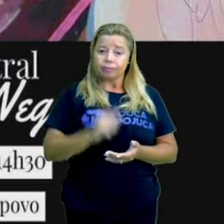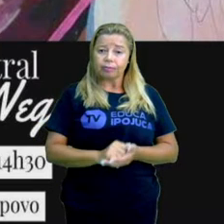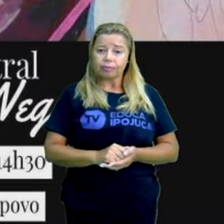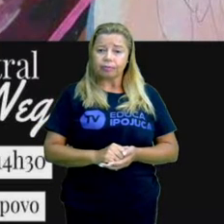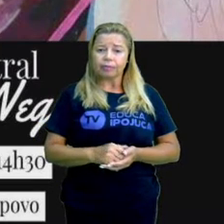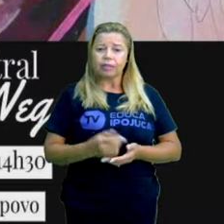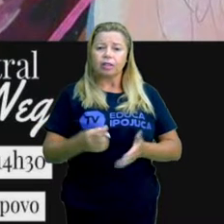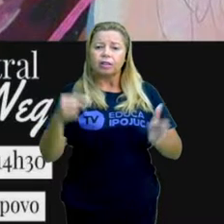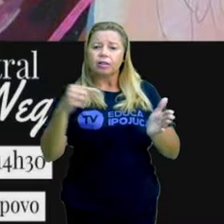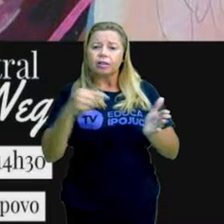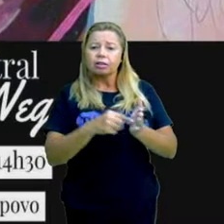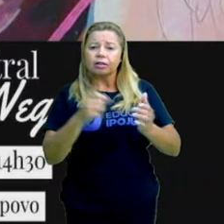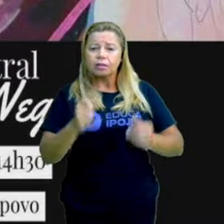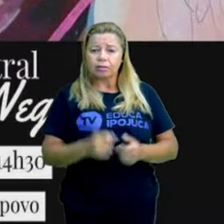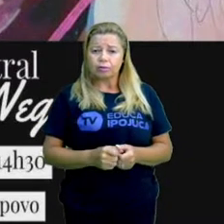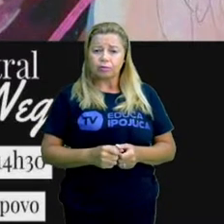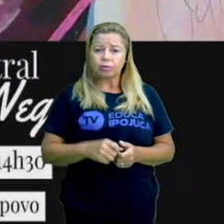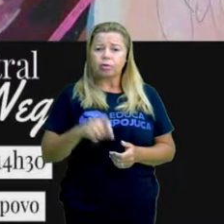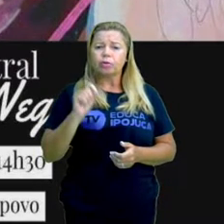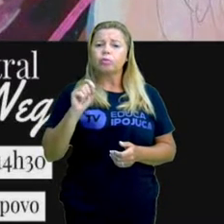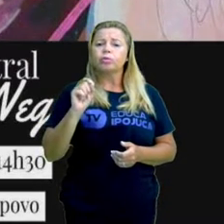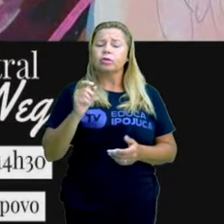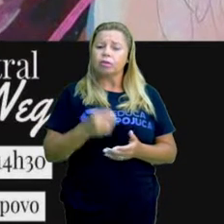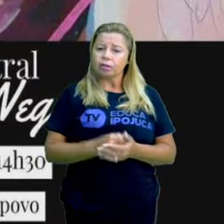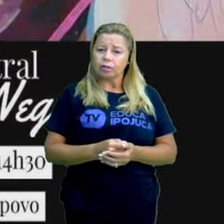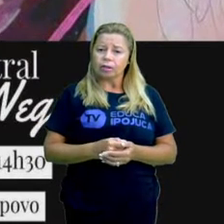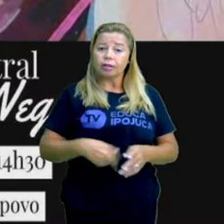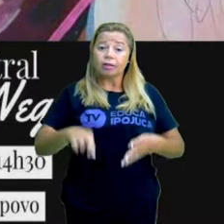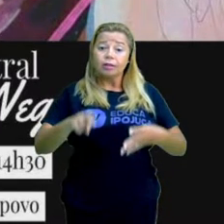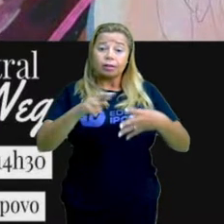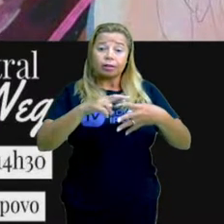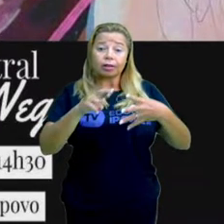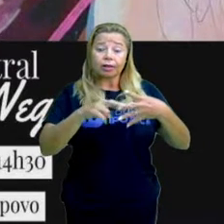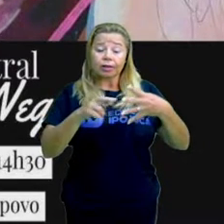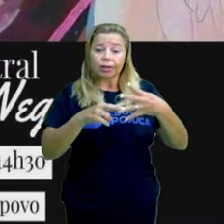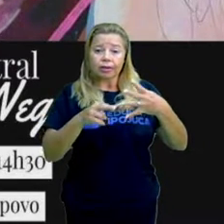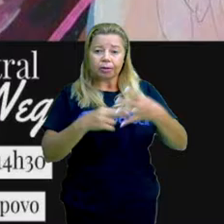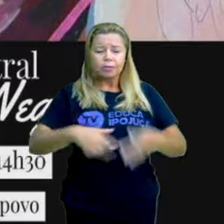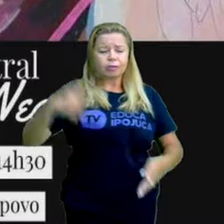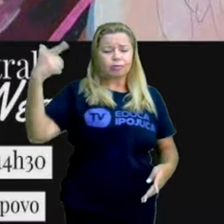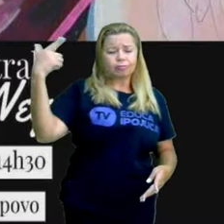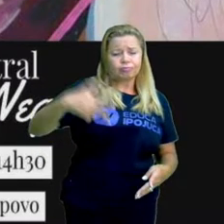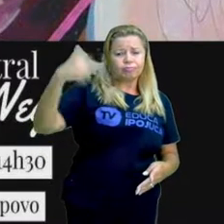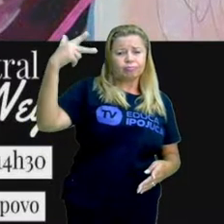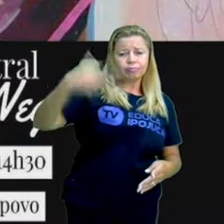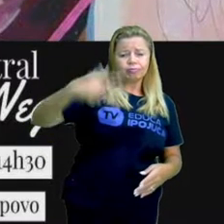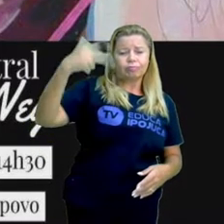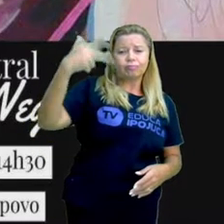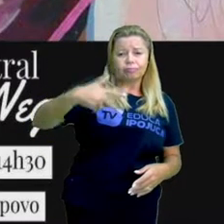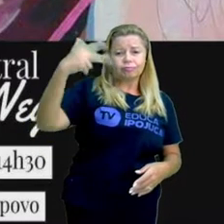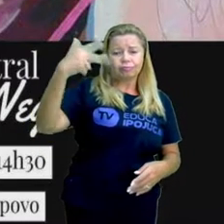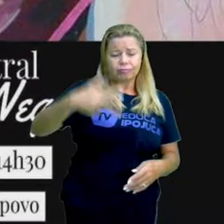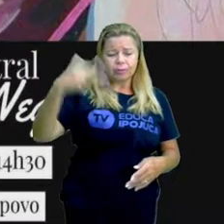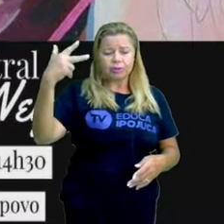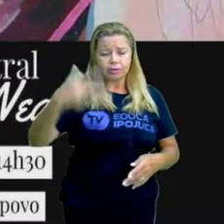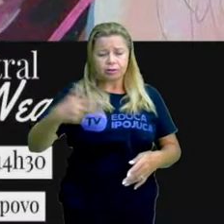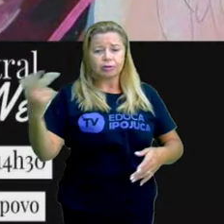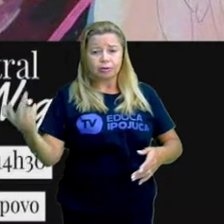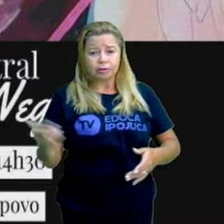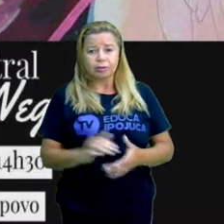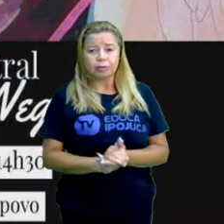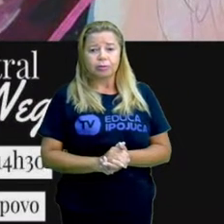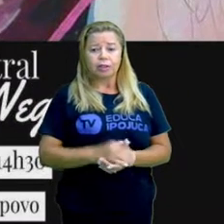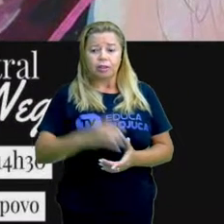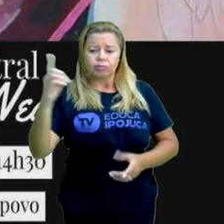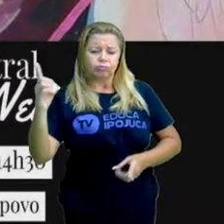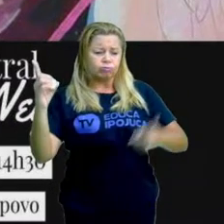O que é a batalha central? É uma batalha de rimas, né, de hip-hop ali, os meninos fazem rima, um